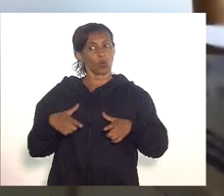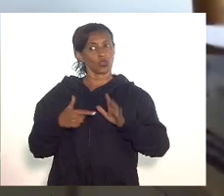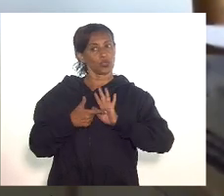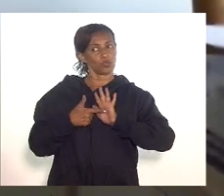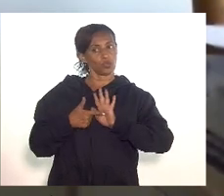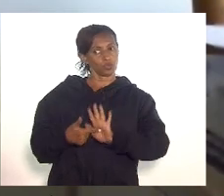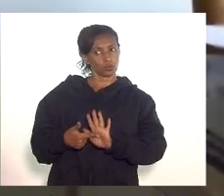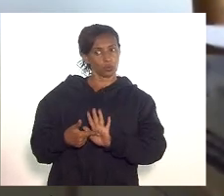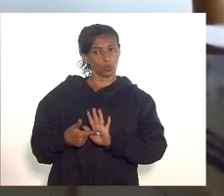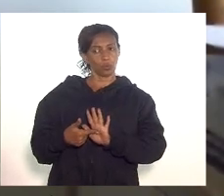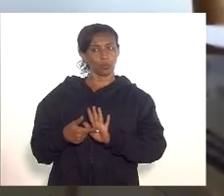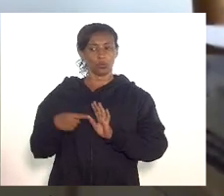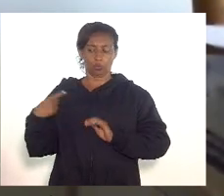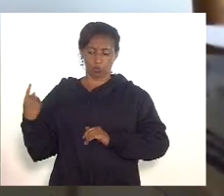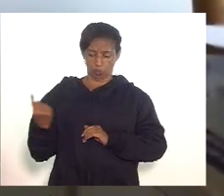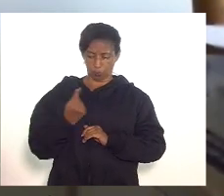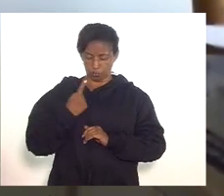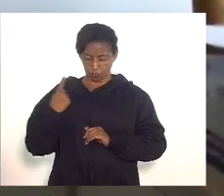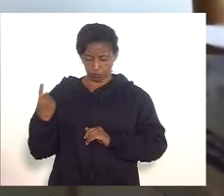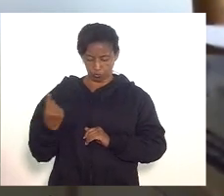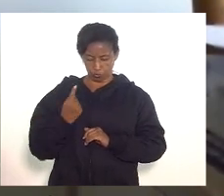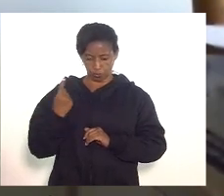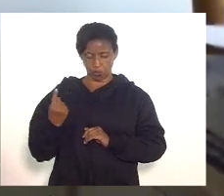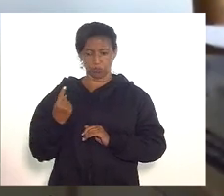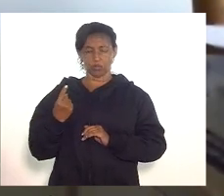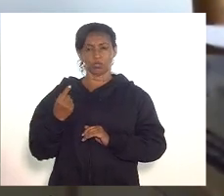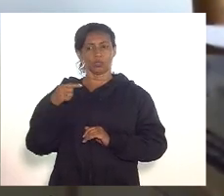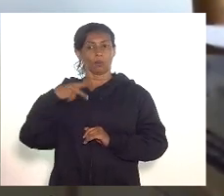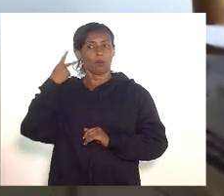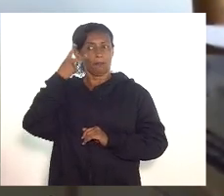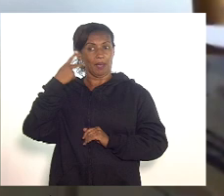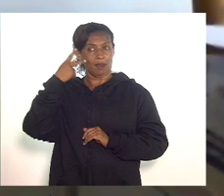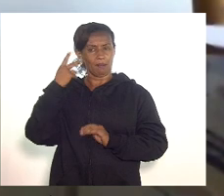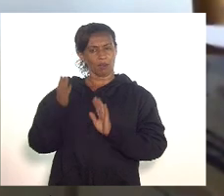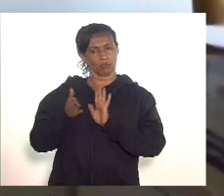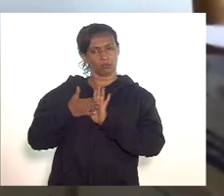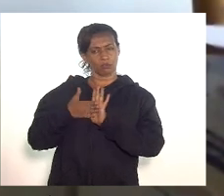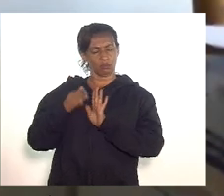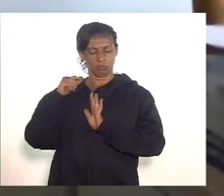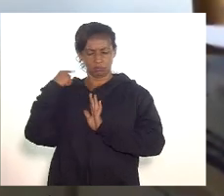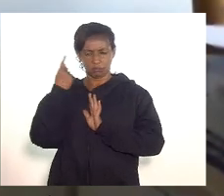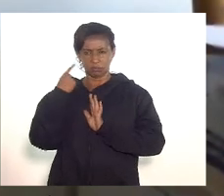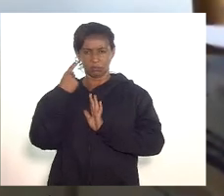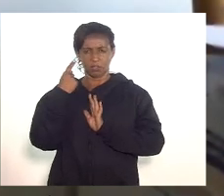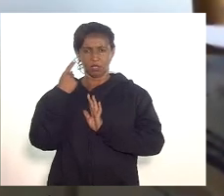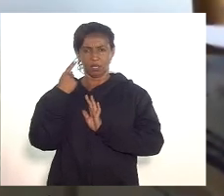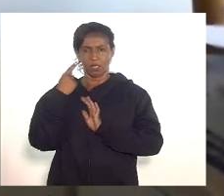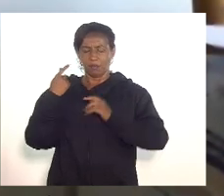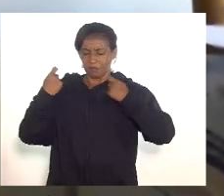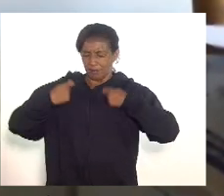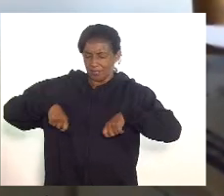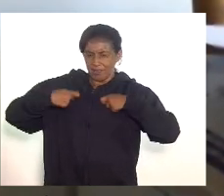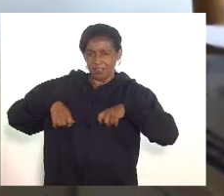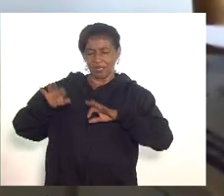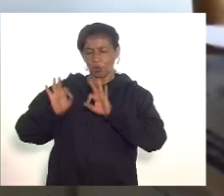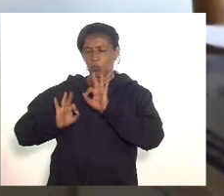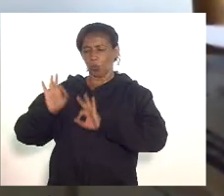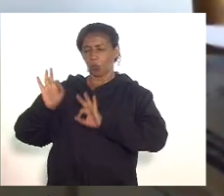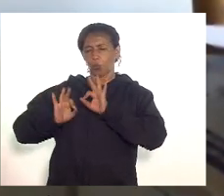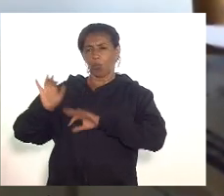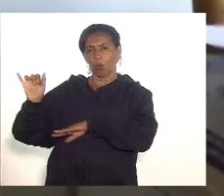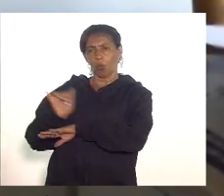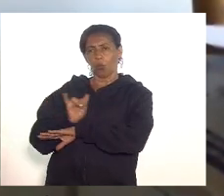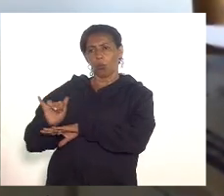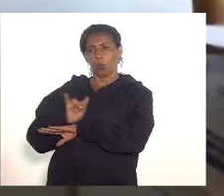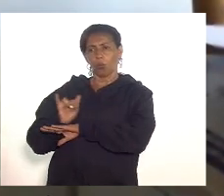como nós estamos defendendo aqui no parlamento há bastante tempo a necessidade de você ter um planejamento de estado estratégico